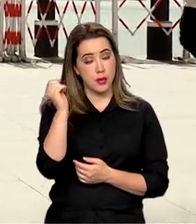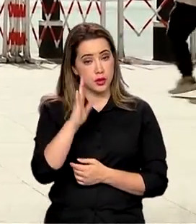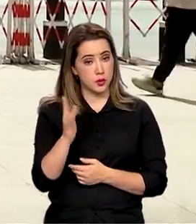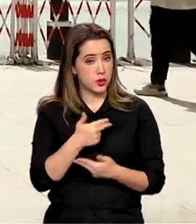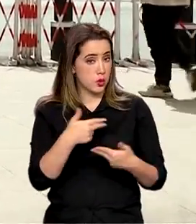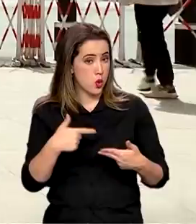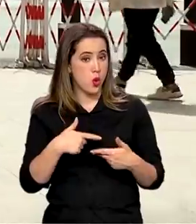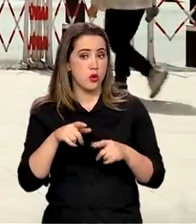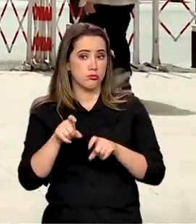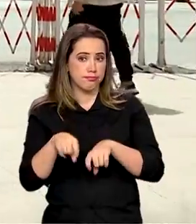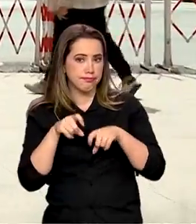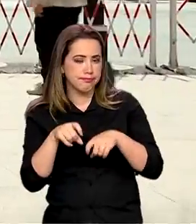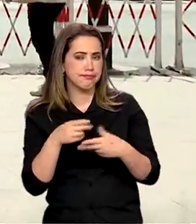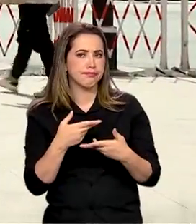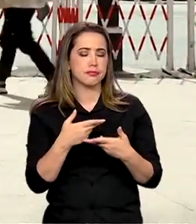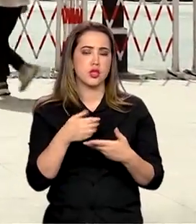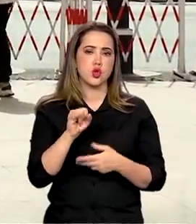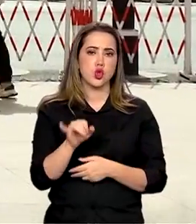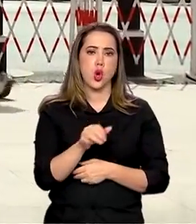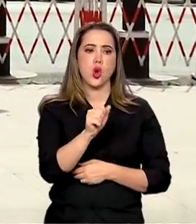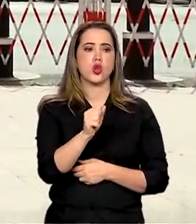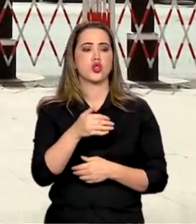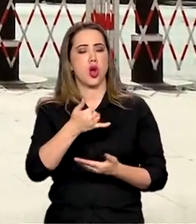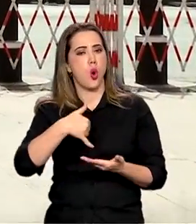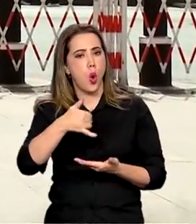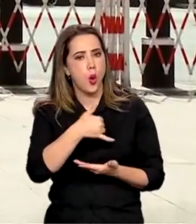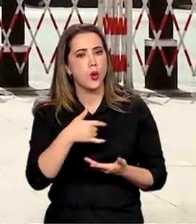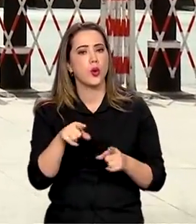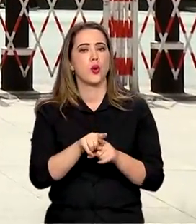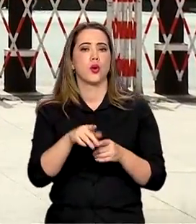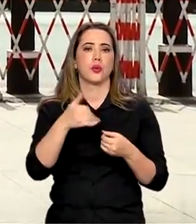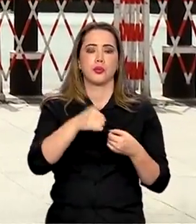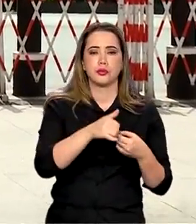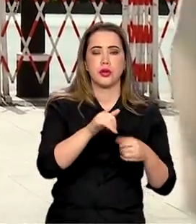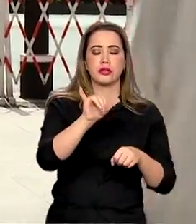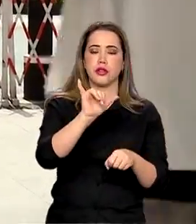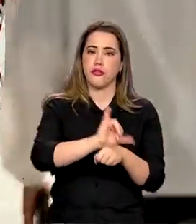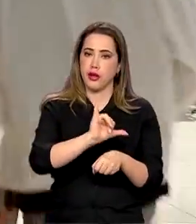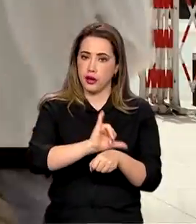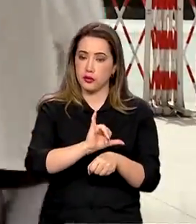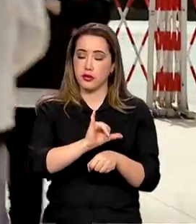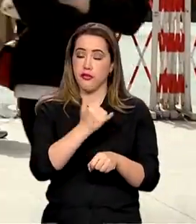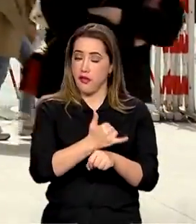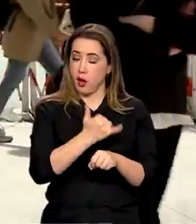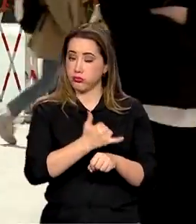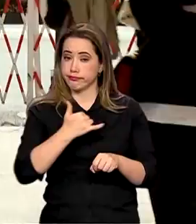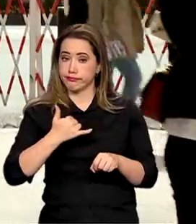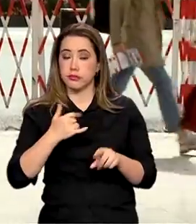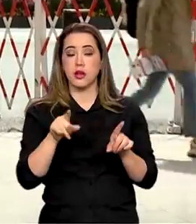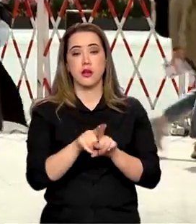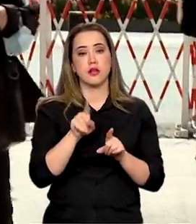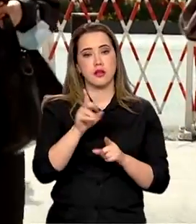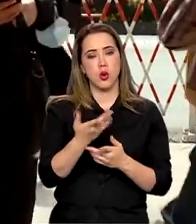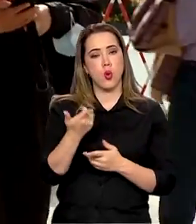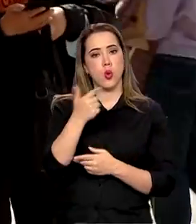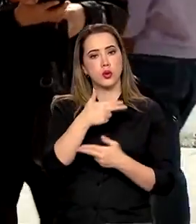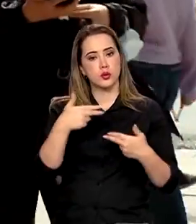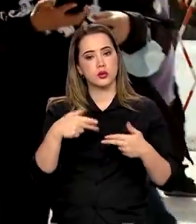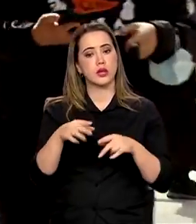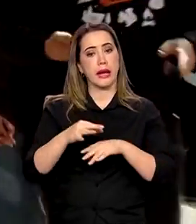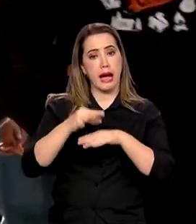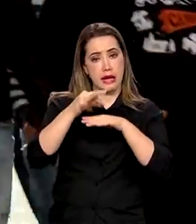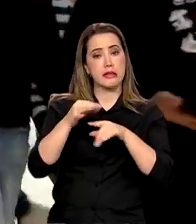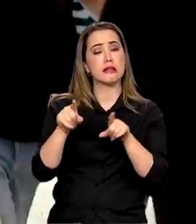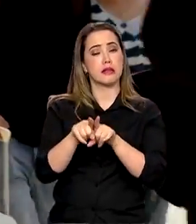petróleo. A venda de carne bovina para o país asiático também é um destaque na lista de exportações brasileiras. Por outro